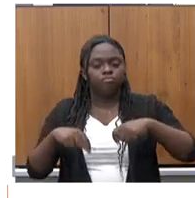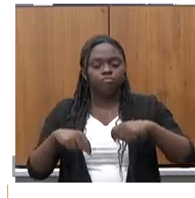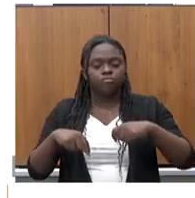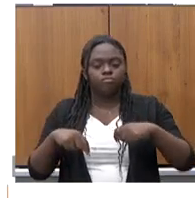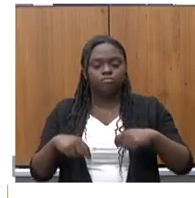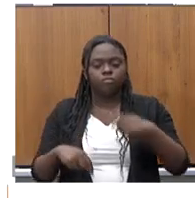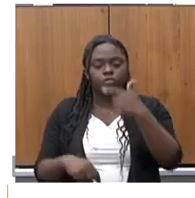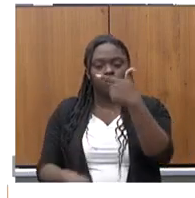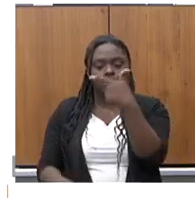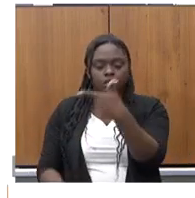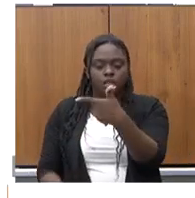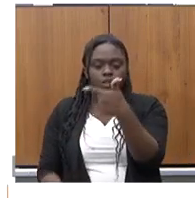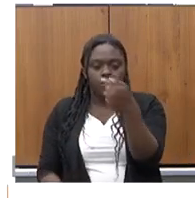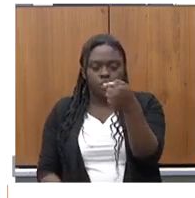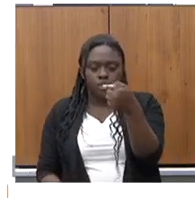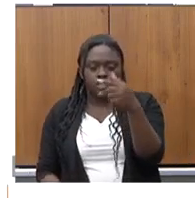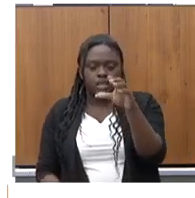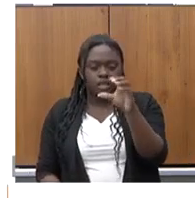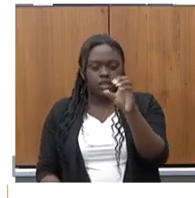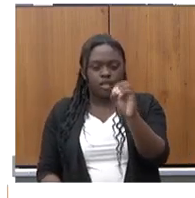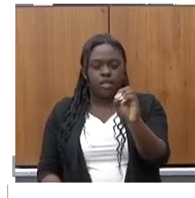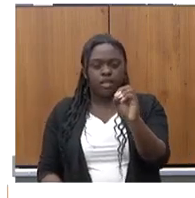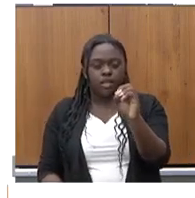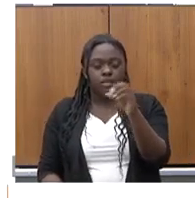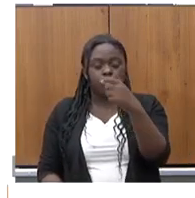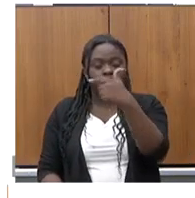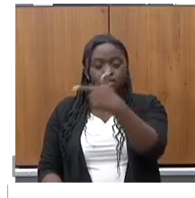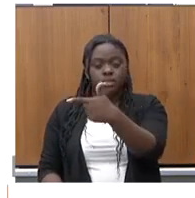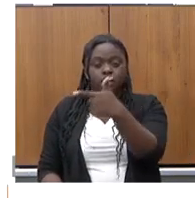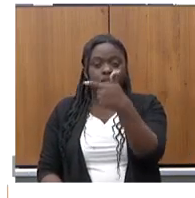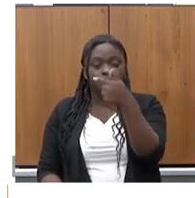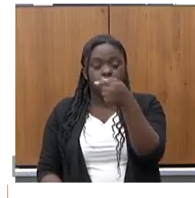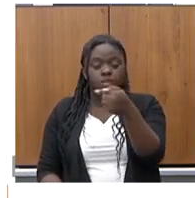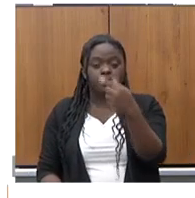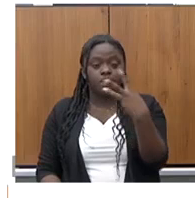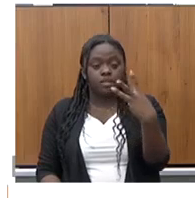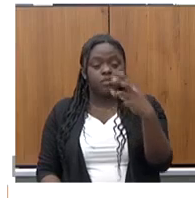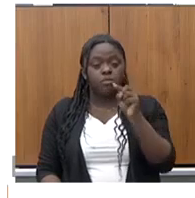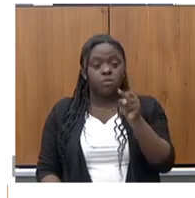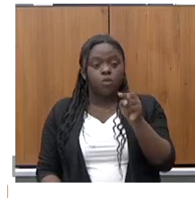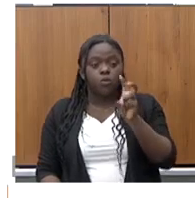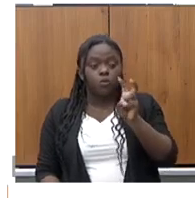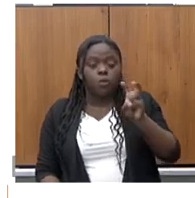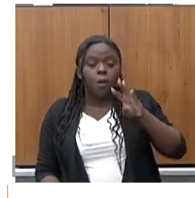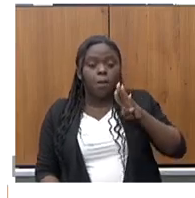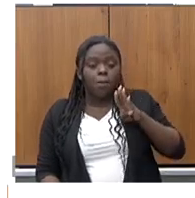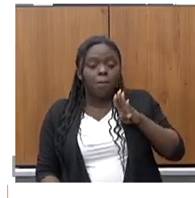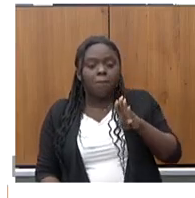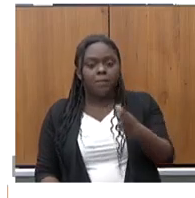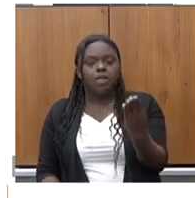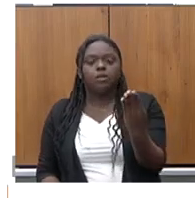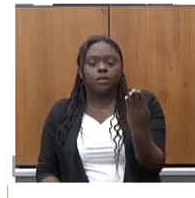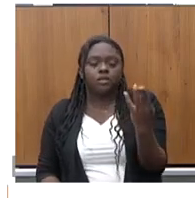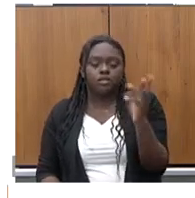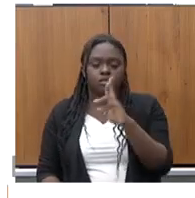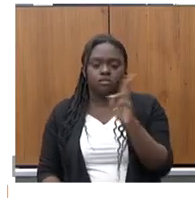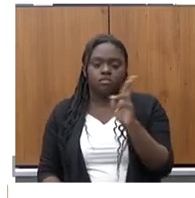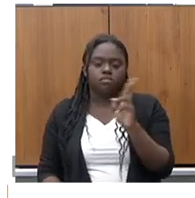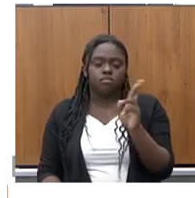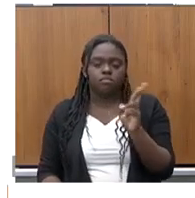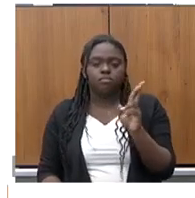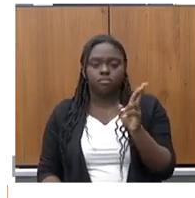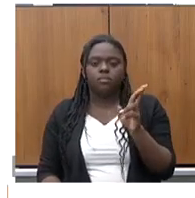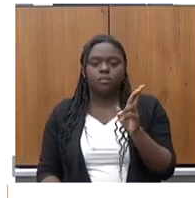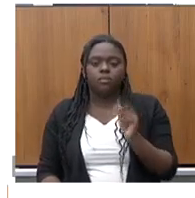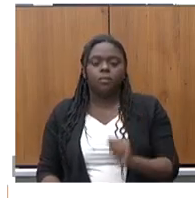273,5 bilhões de reais. Na apresentação,